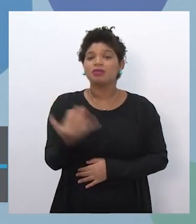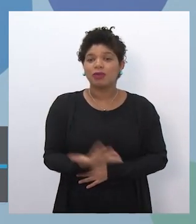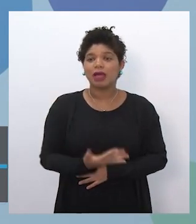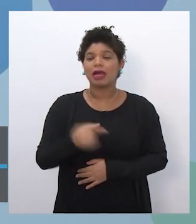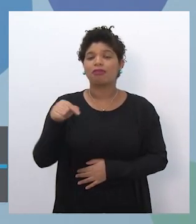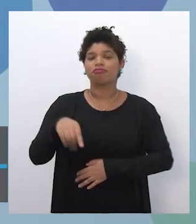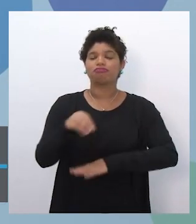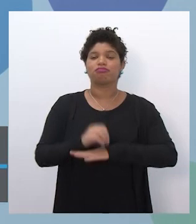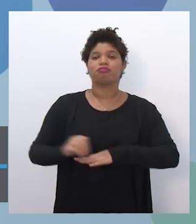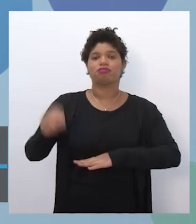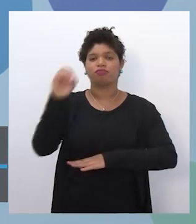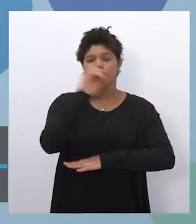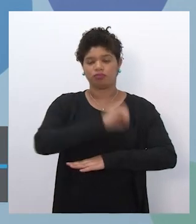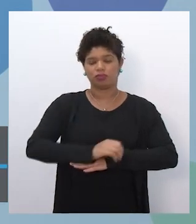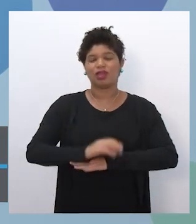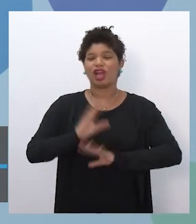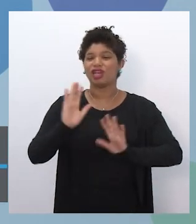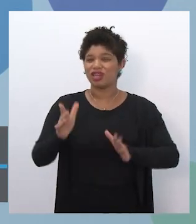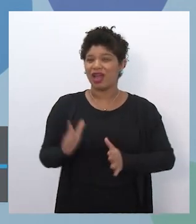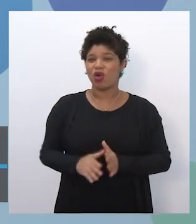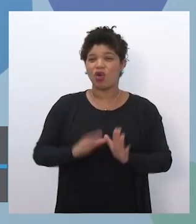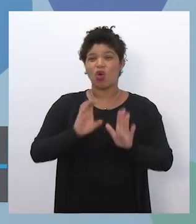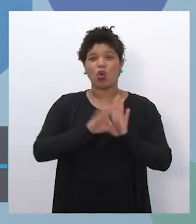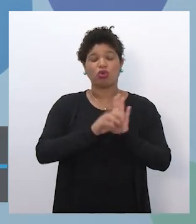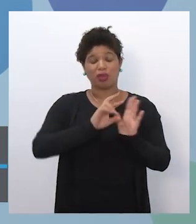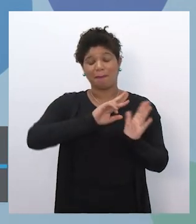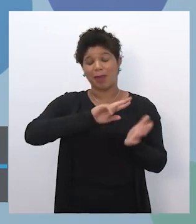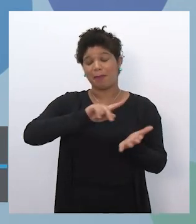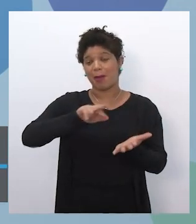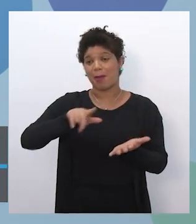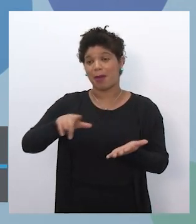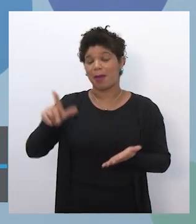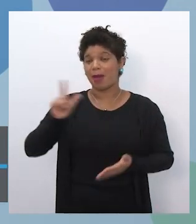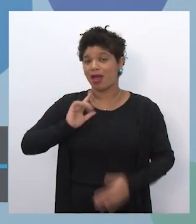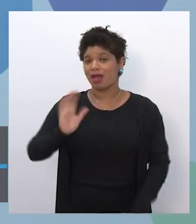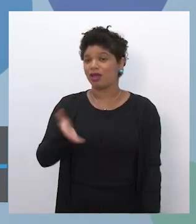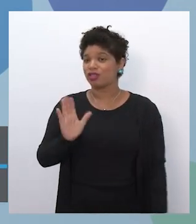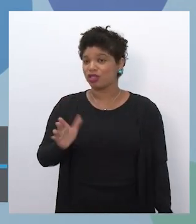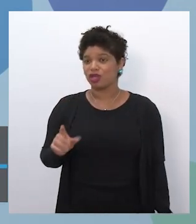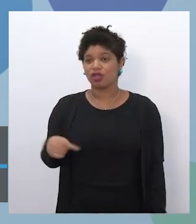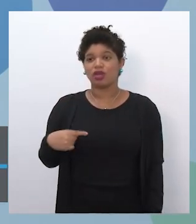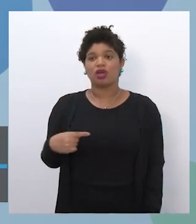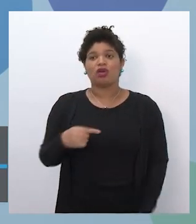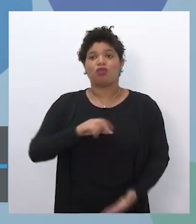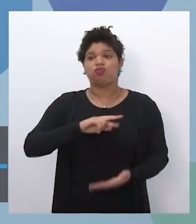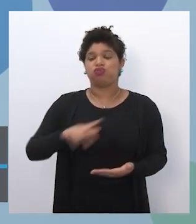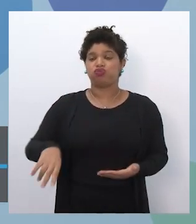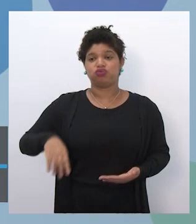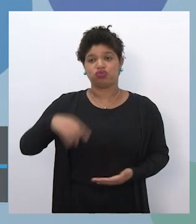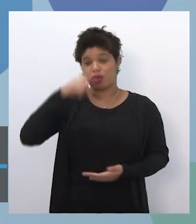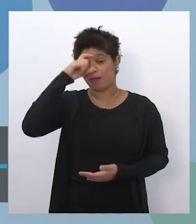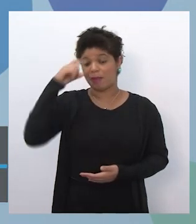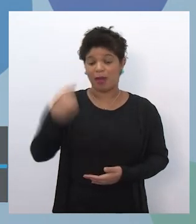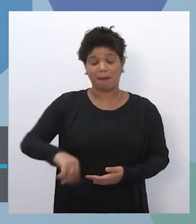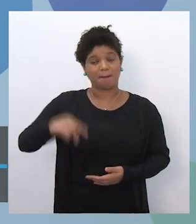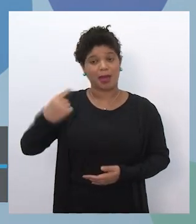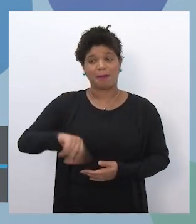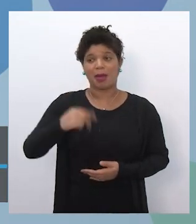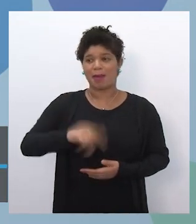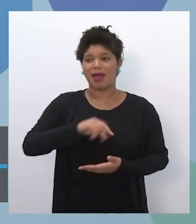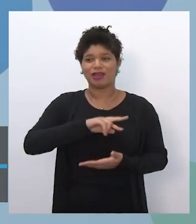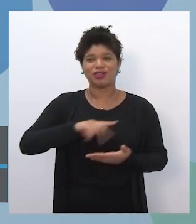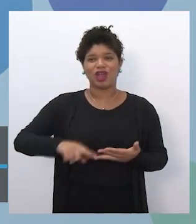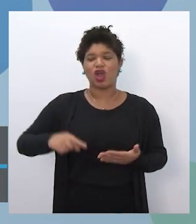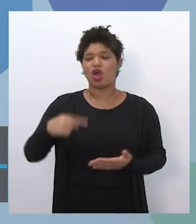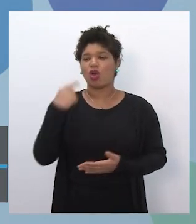centro de mídias já produz muito conteúdo. Nós já temos uma produção muito intensa de muitas, muitas